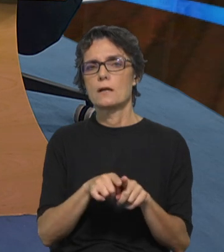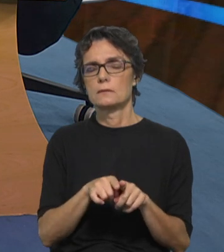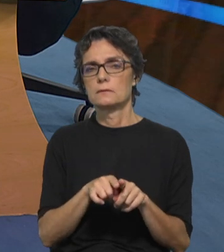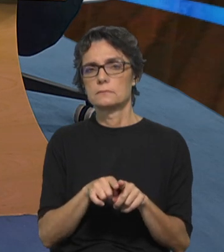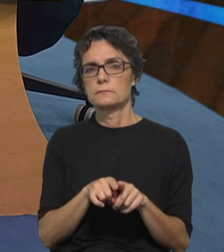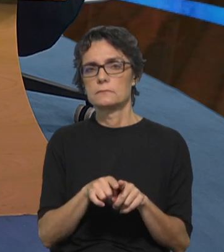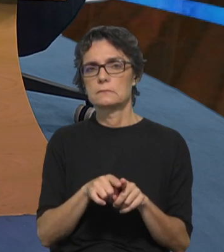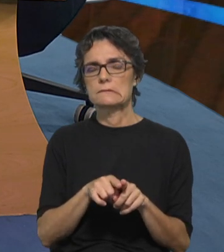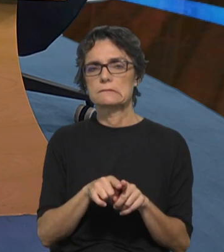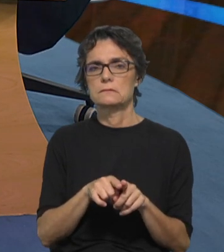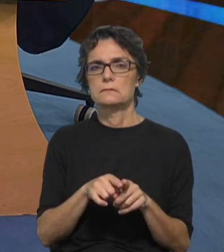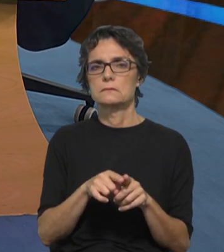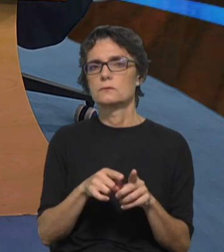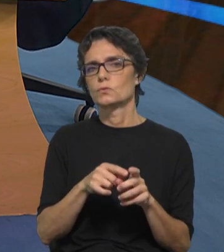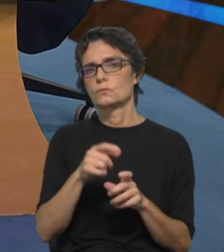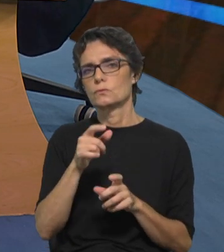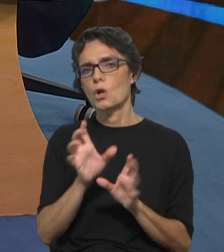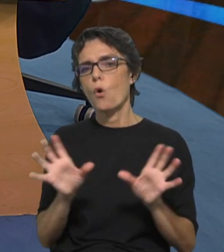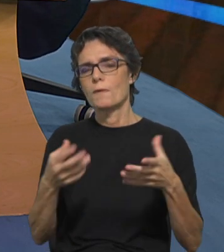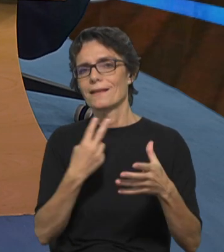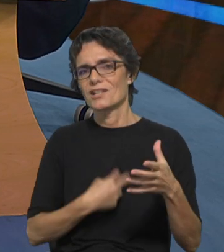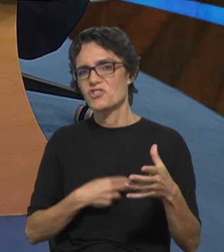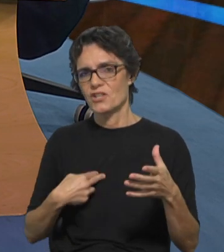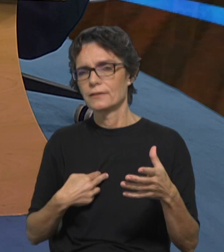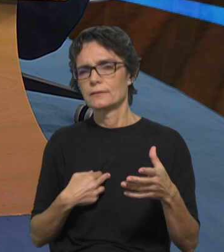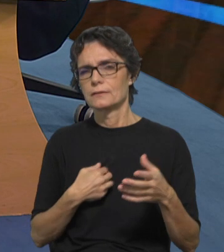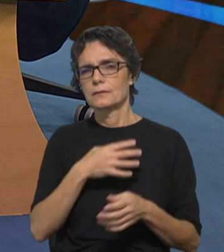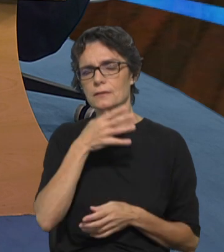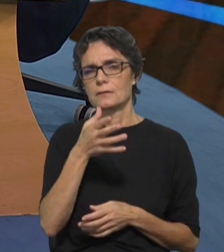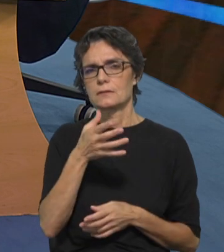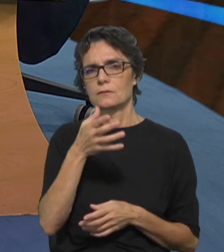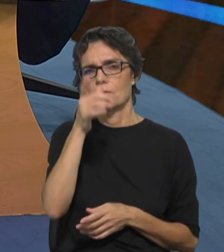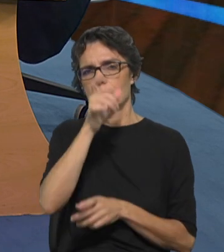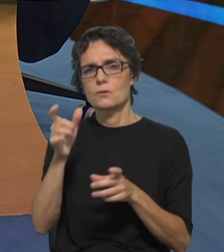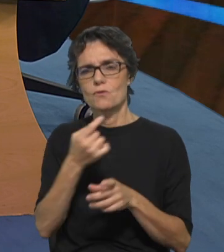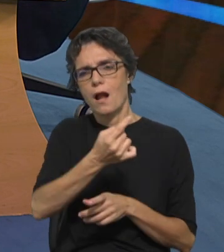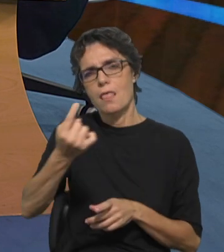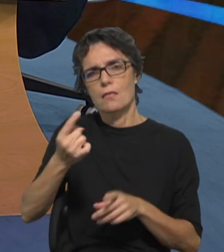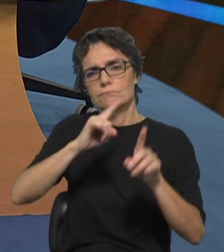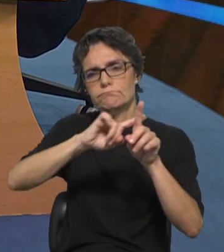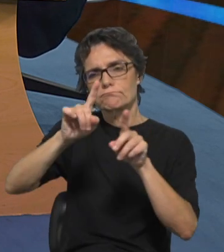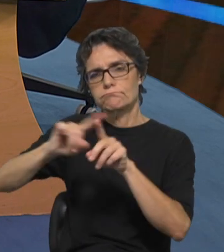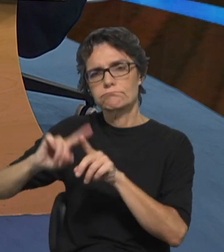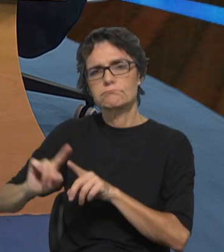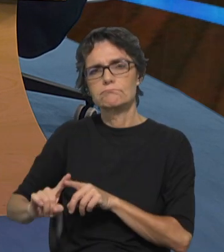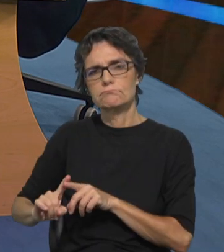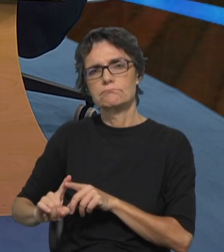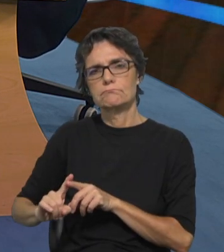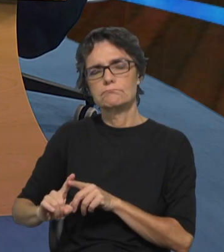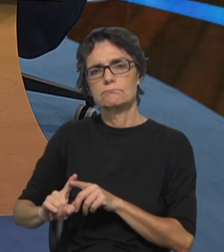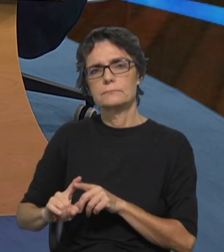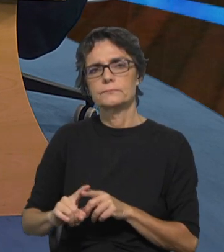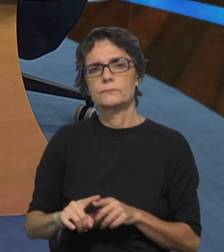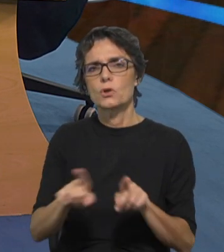onde as diferenças são muitas, e onde todas estas diferenças têm que ser batidas em função de...